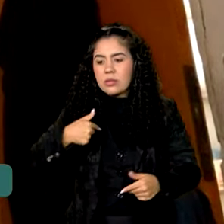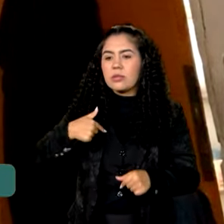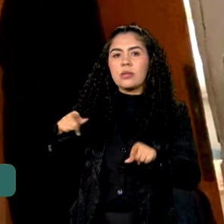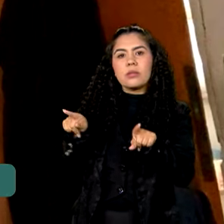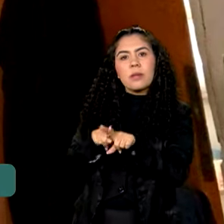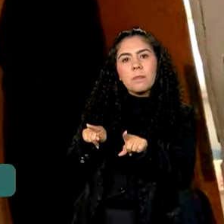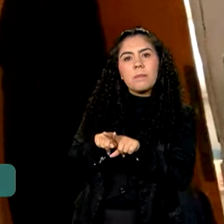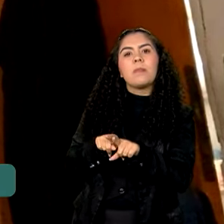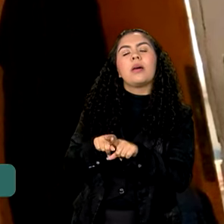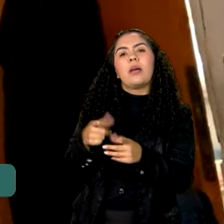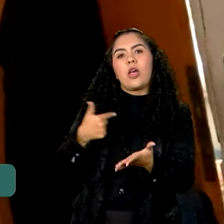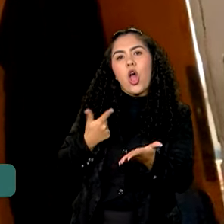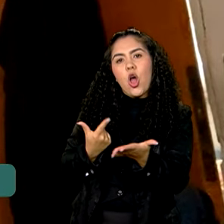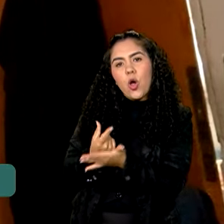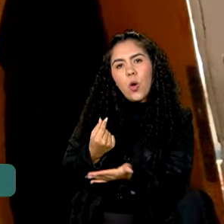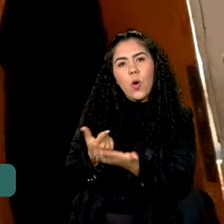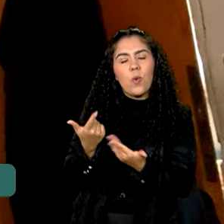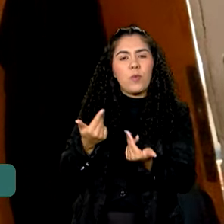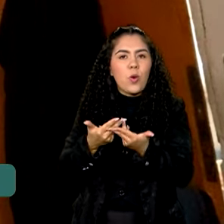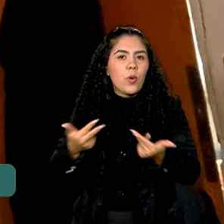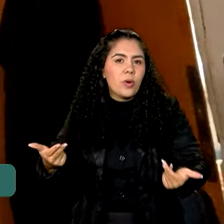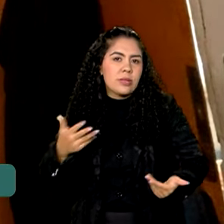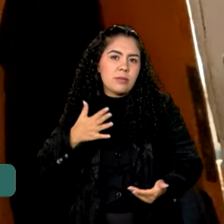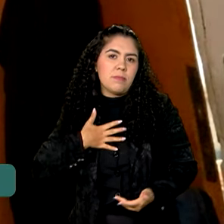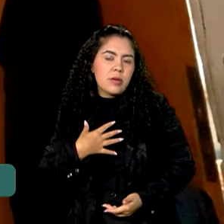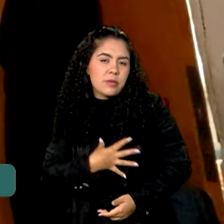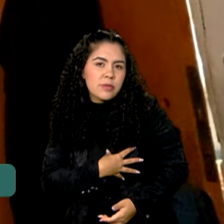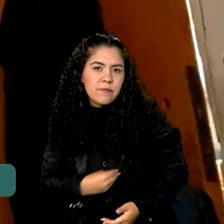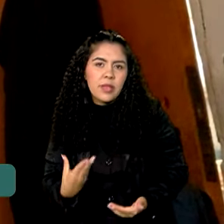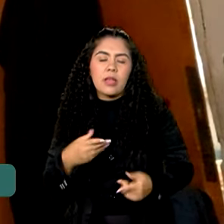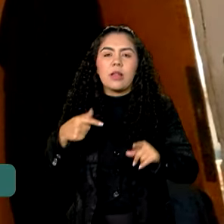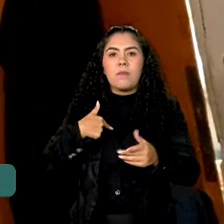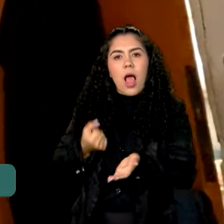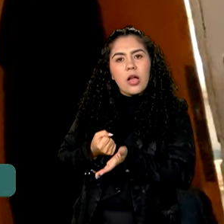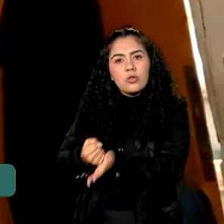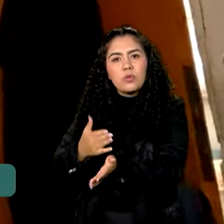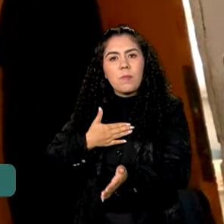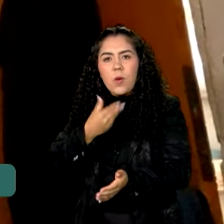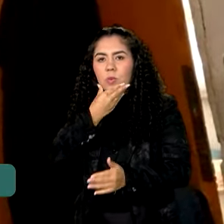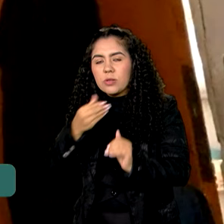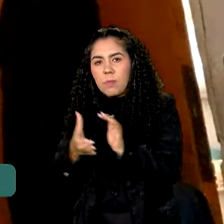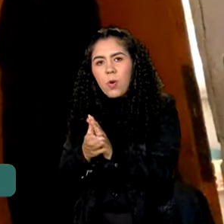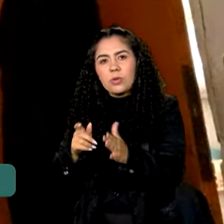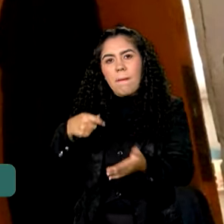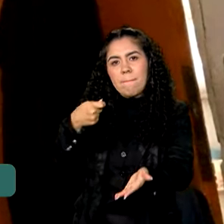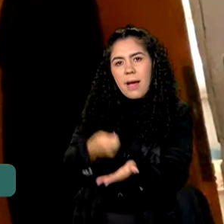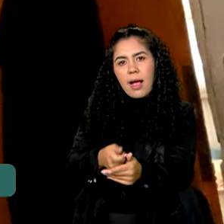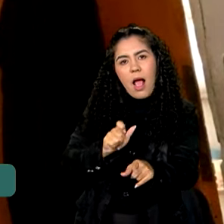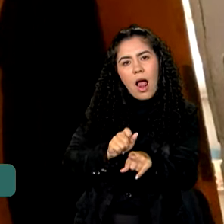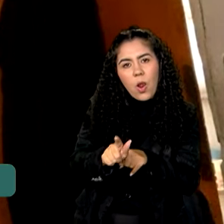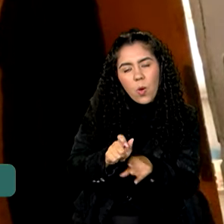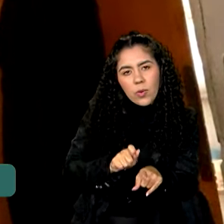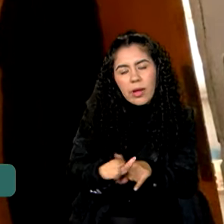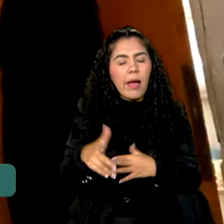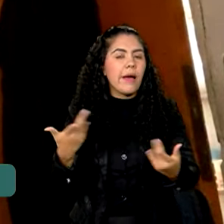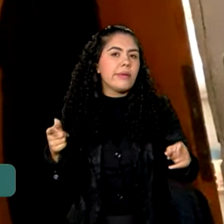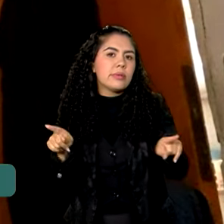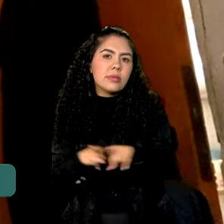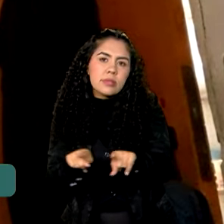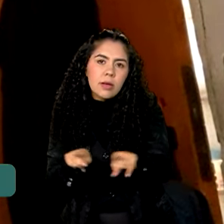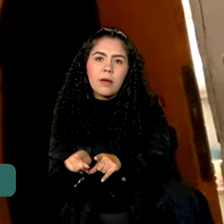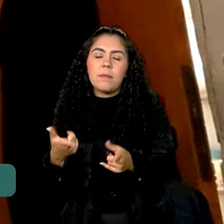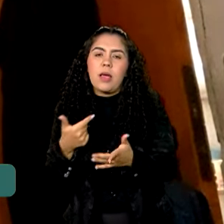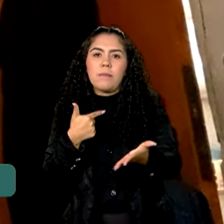comprar coisas para as crianças, eu ajudo meu esposo a pagar o aluguel, eu também ajudo a comprar alguma coisa no